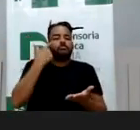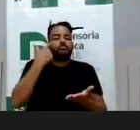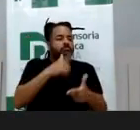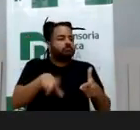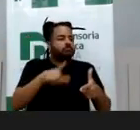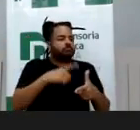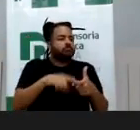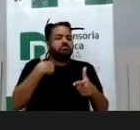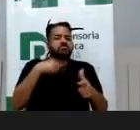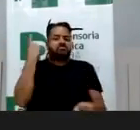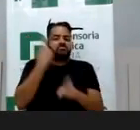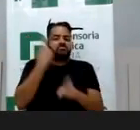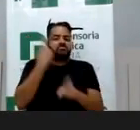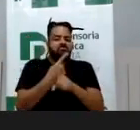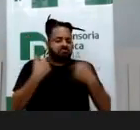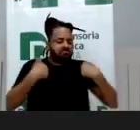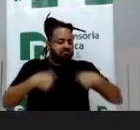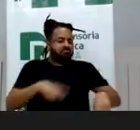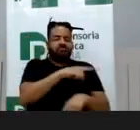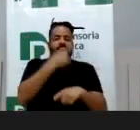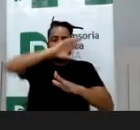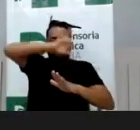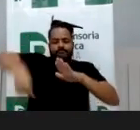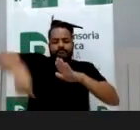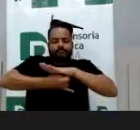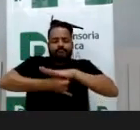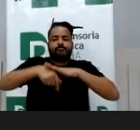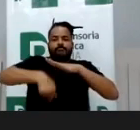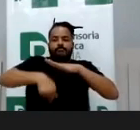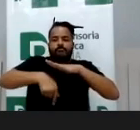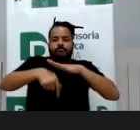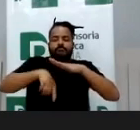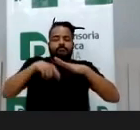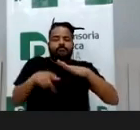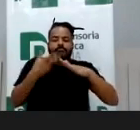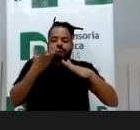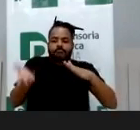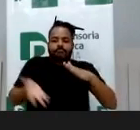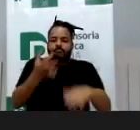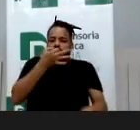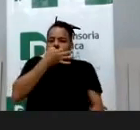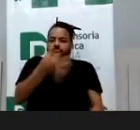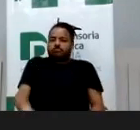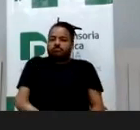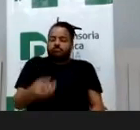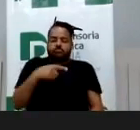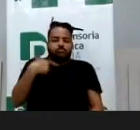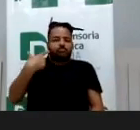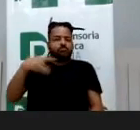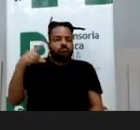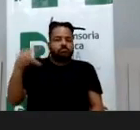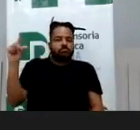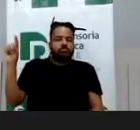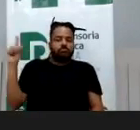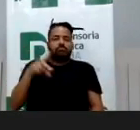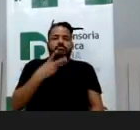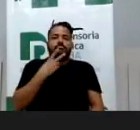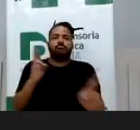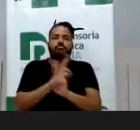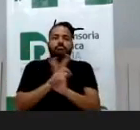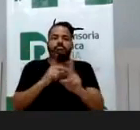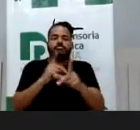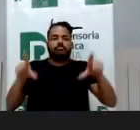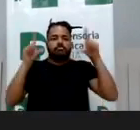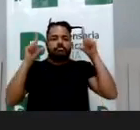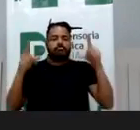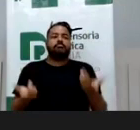tá? Foi encontrado o corpo no porão de casa. Um caso horroroso e tem vários outros, né? Relacionados à exposição